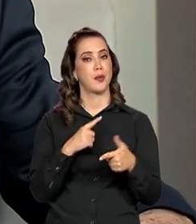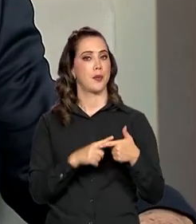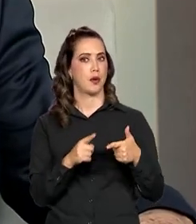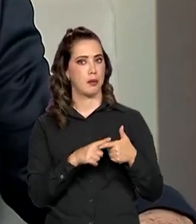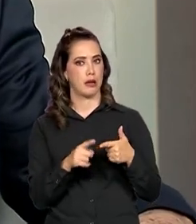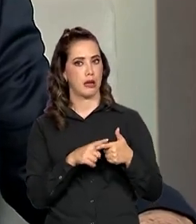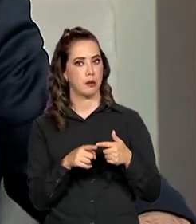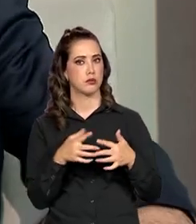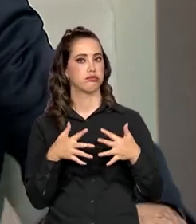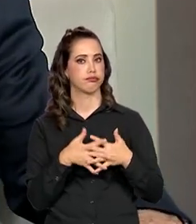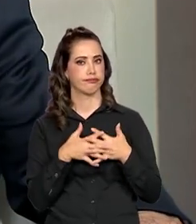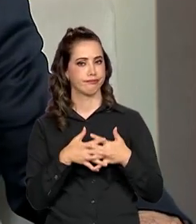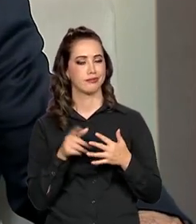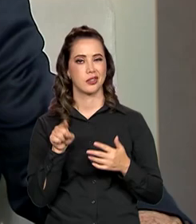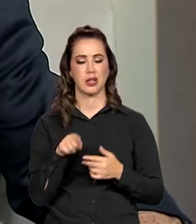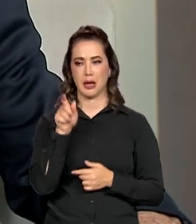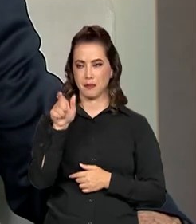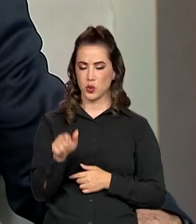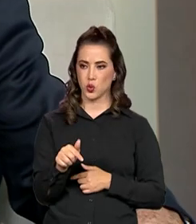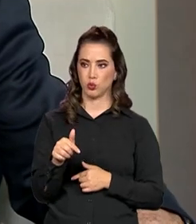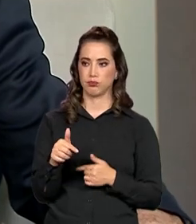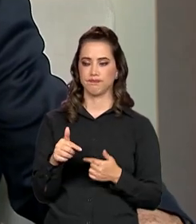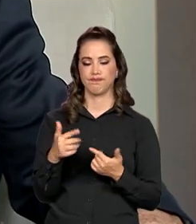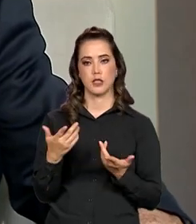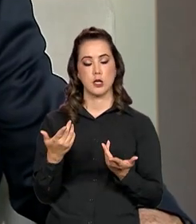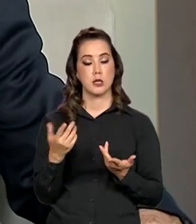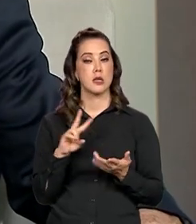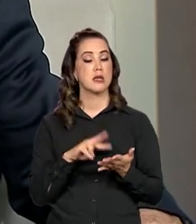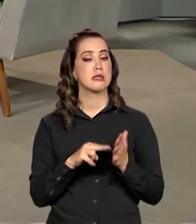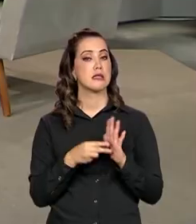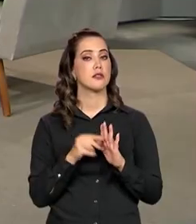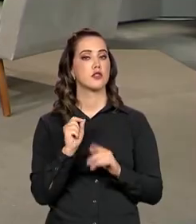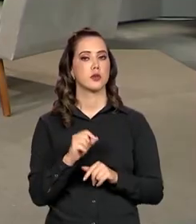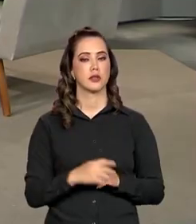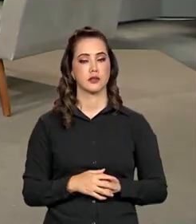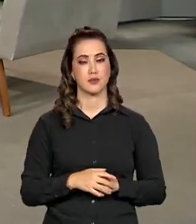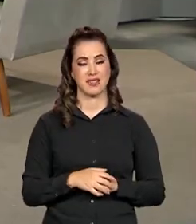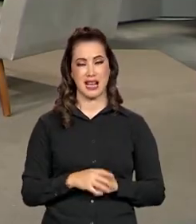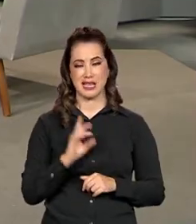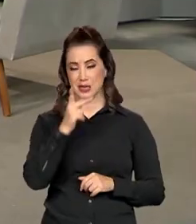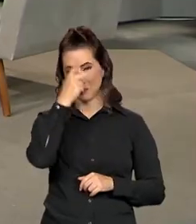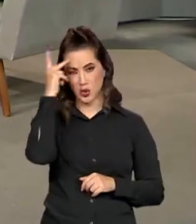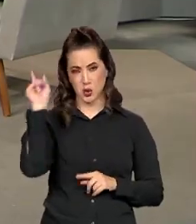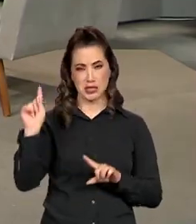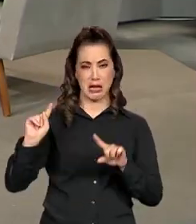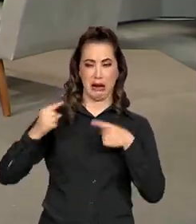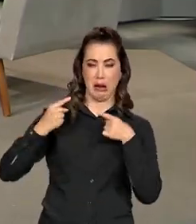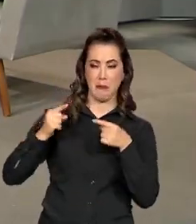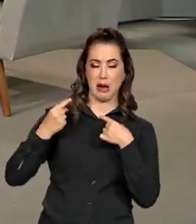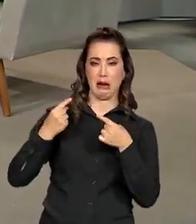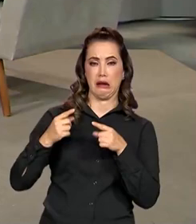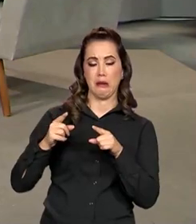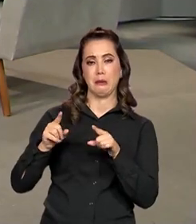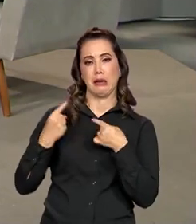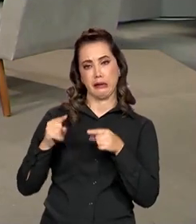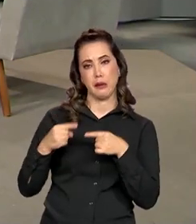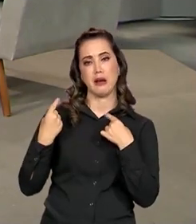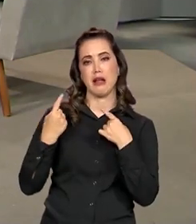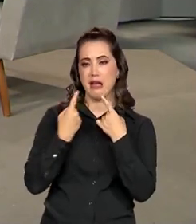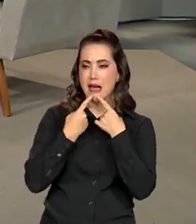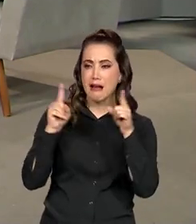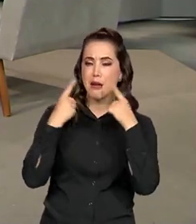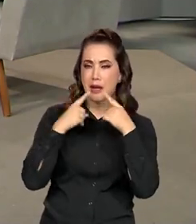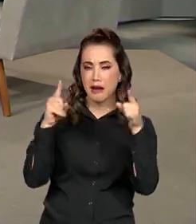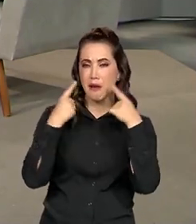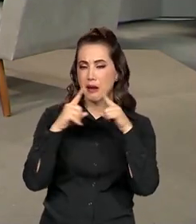modalidade que foi criada para o trabalhador. Qual seja? O que eu mais recebo de reclamação na minha caixa de e-mail é de trabalhadores pedindo para eu